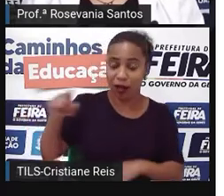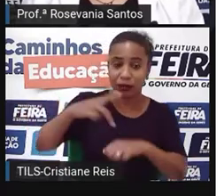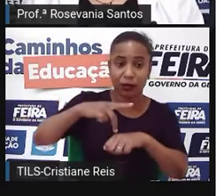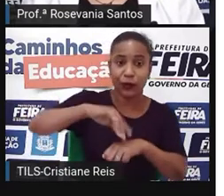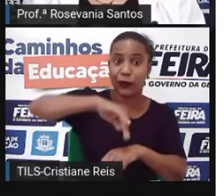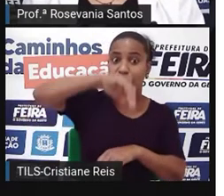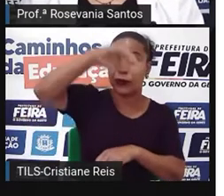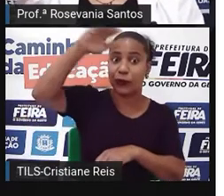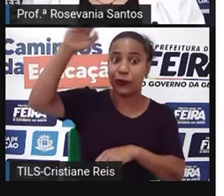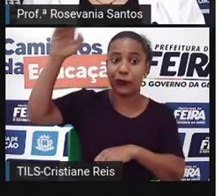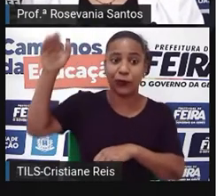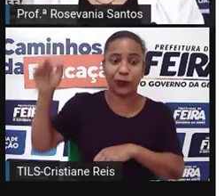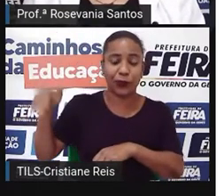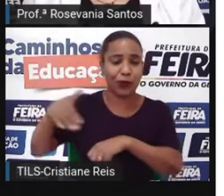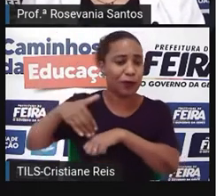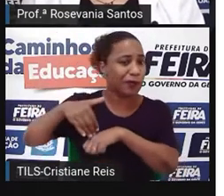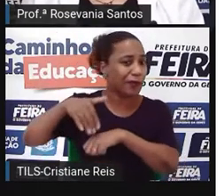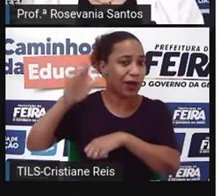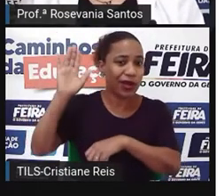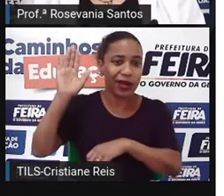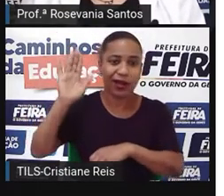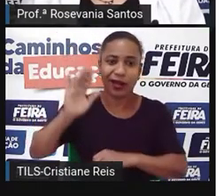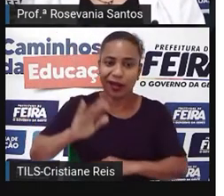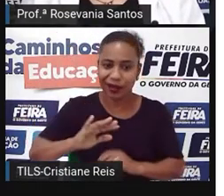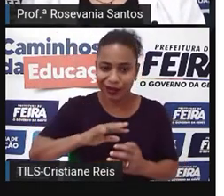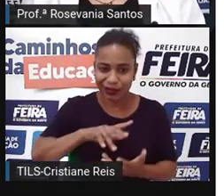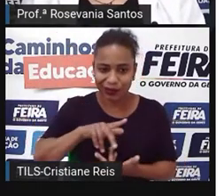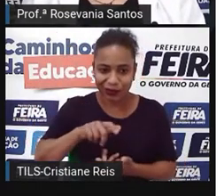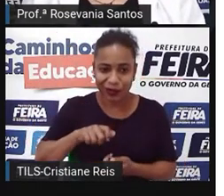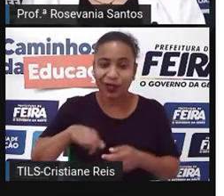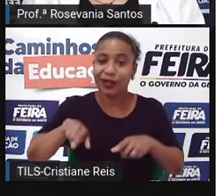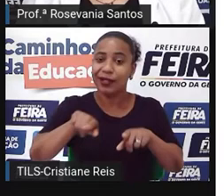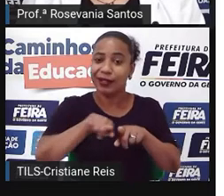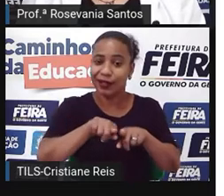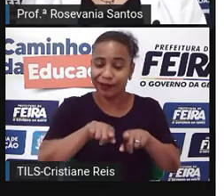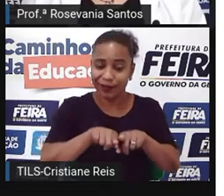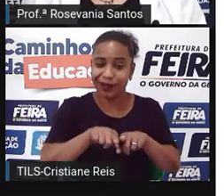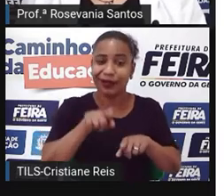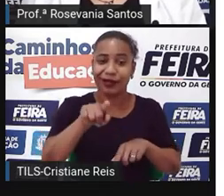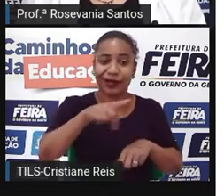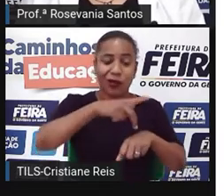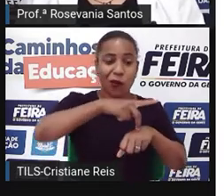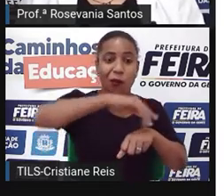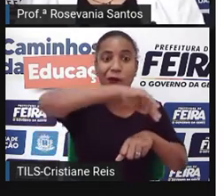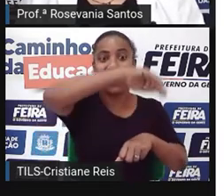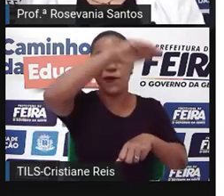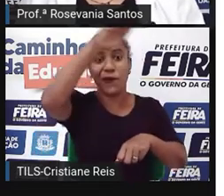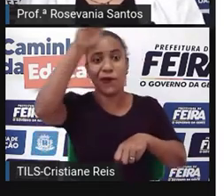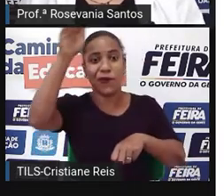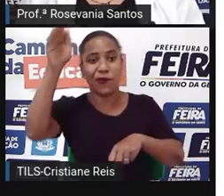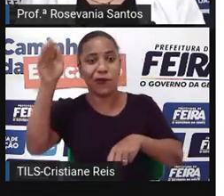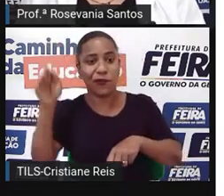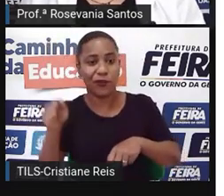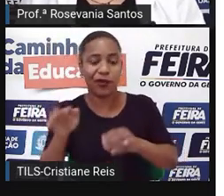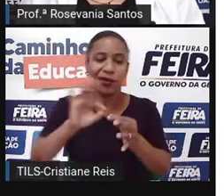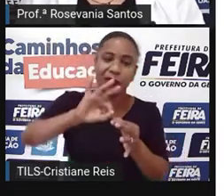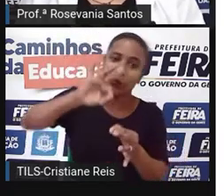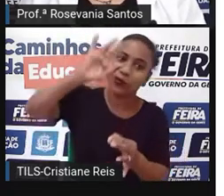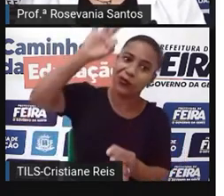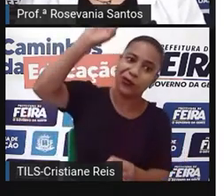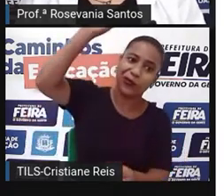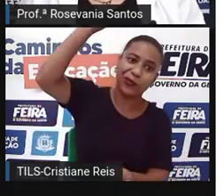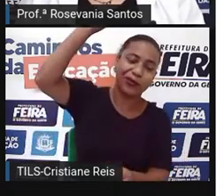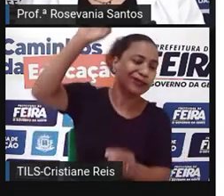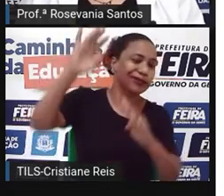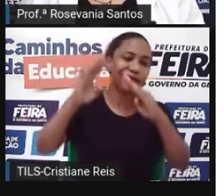aí, né, com mais de 8.800 metros, né, de altitude, então o povo, ele fica praticamente, né, que